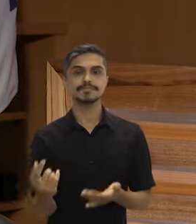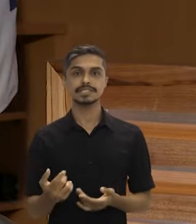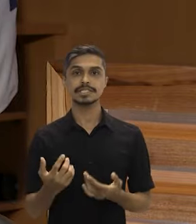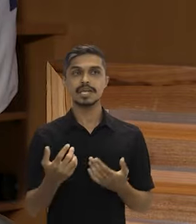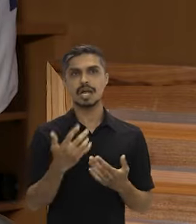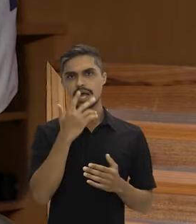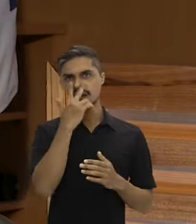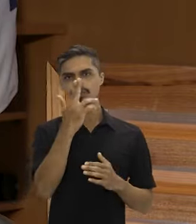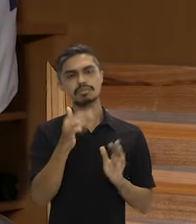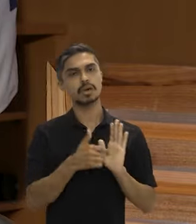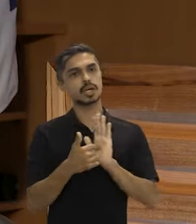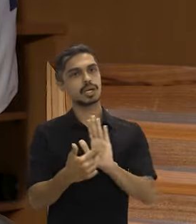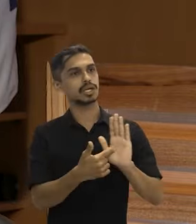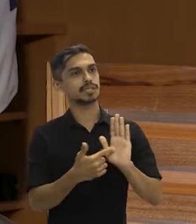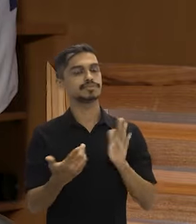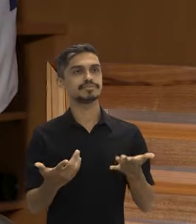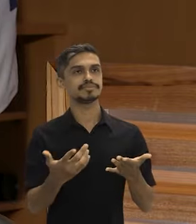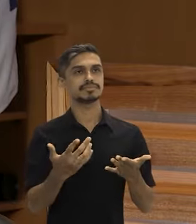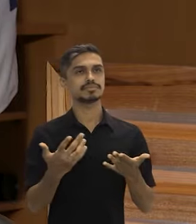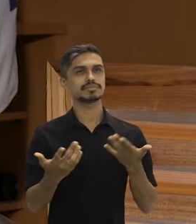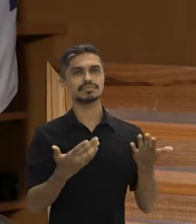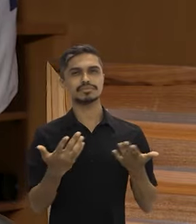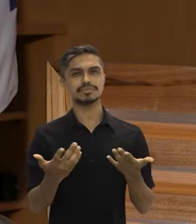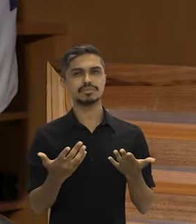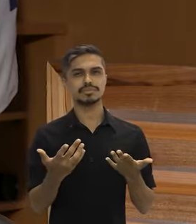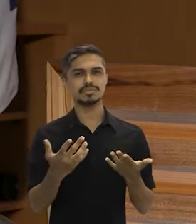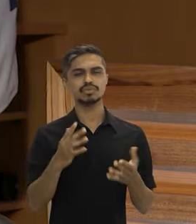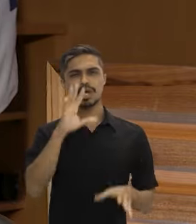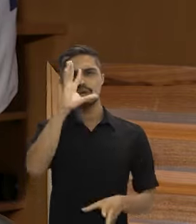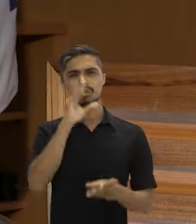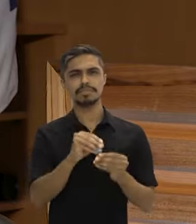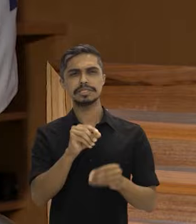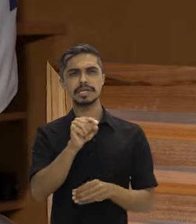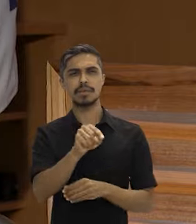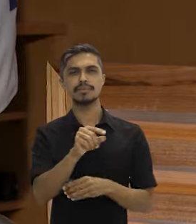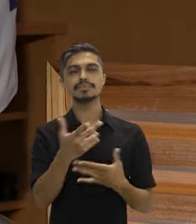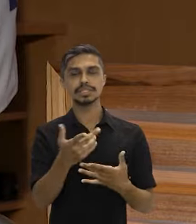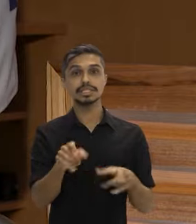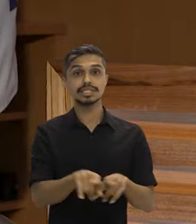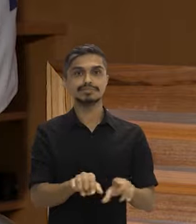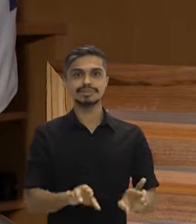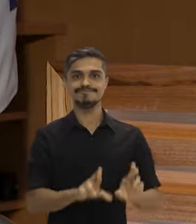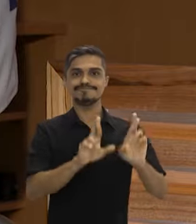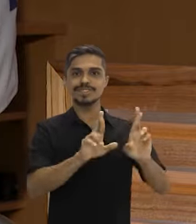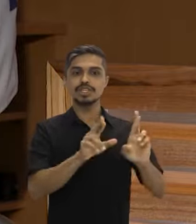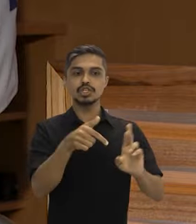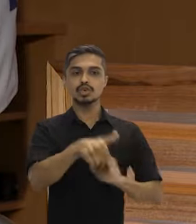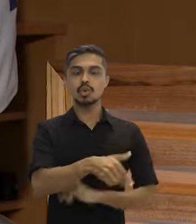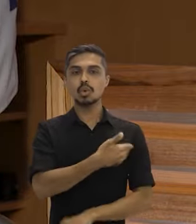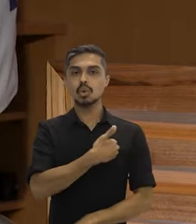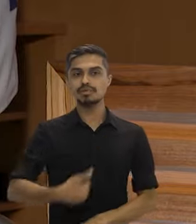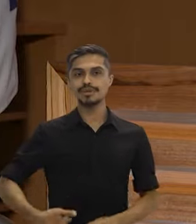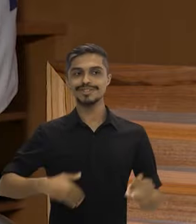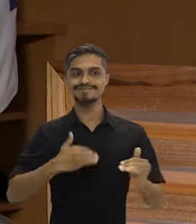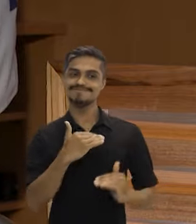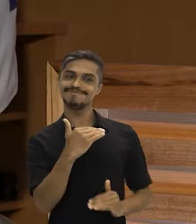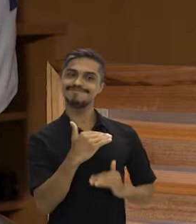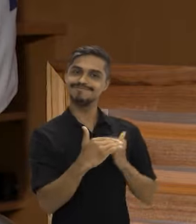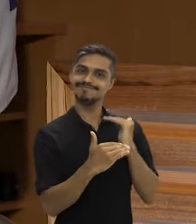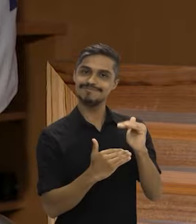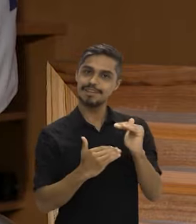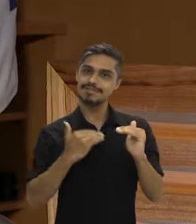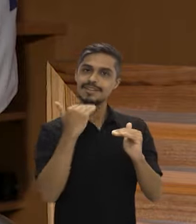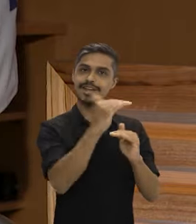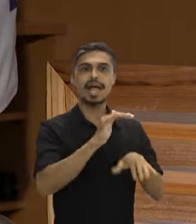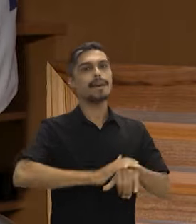mostrando a compreensão e a expectativa de que o governo avance